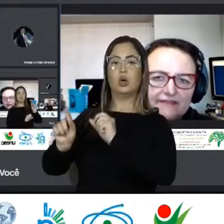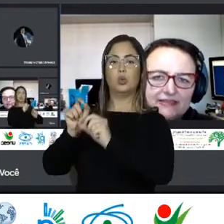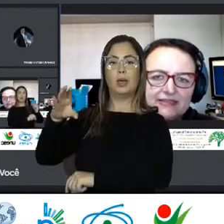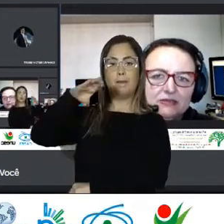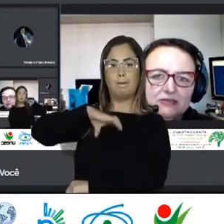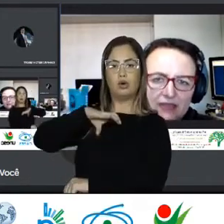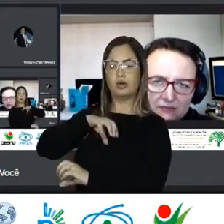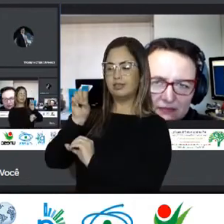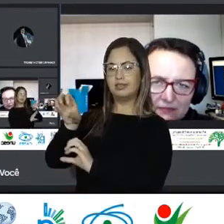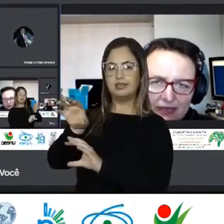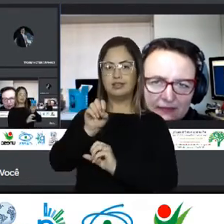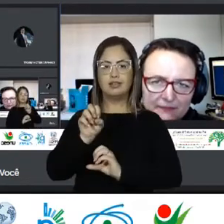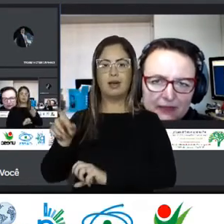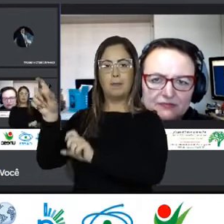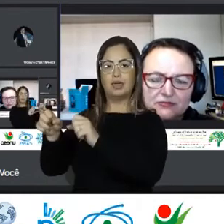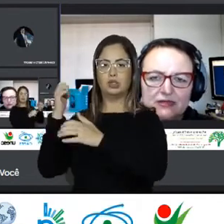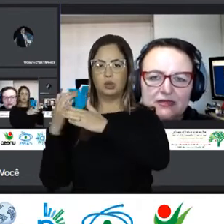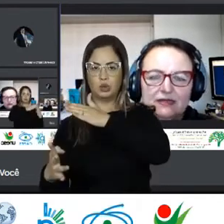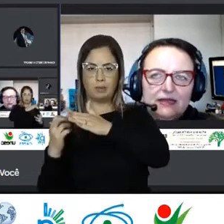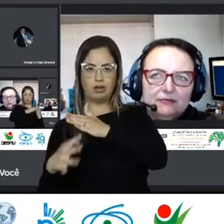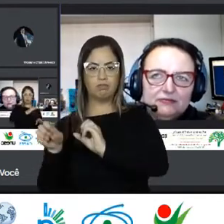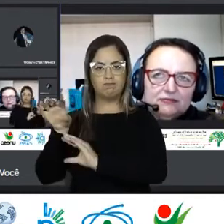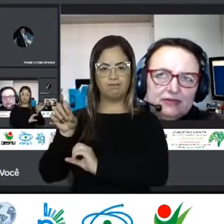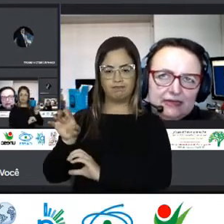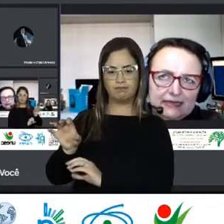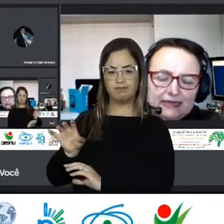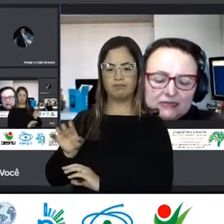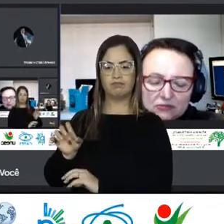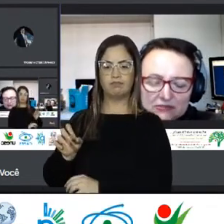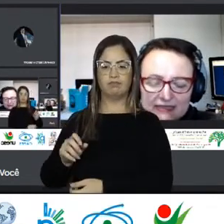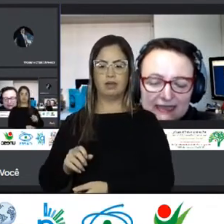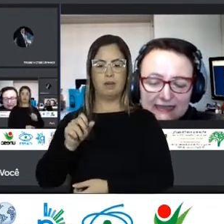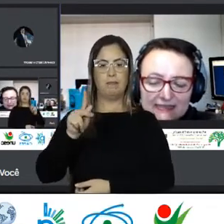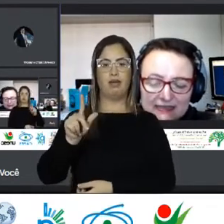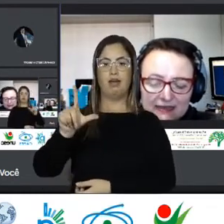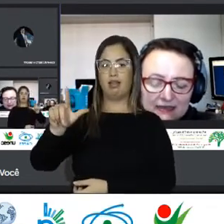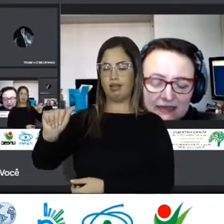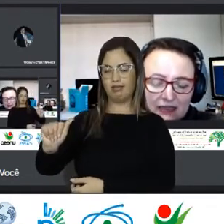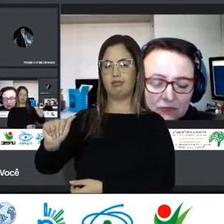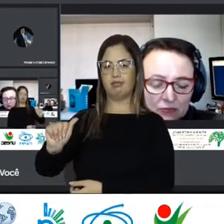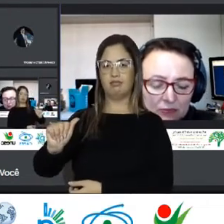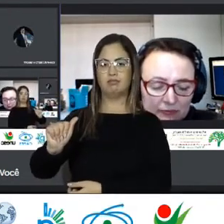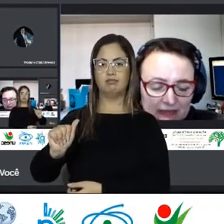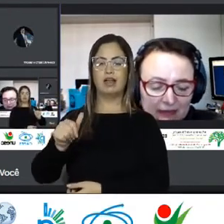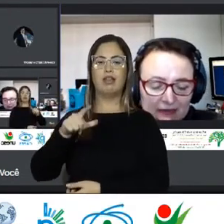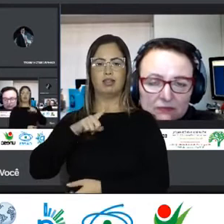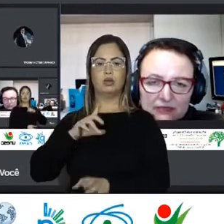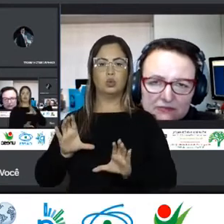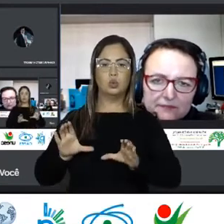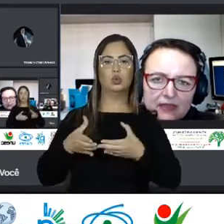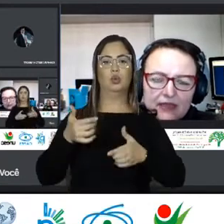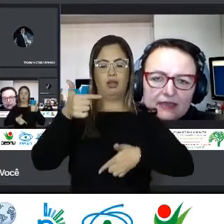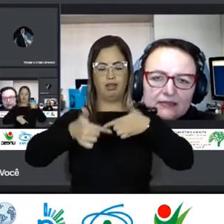acolhida Que na UFSM Nós temos também A professora Professora Eliana Eliana Espusa Da Letras Tem um grupo Que